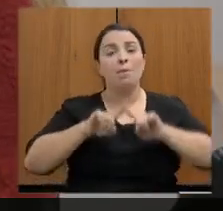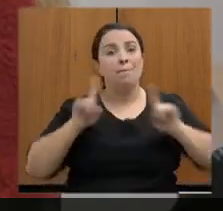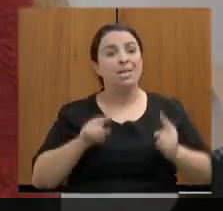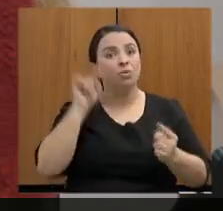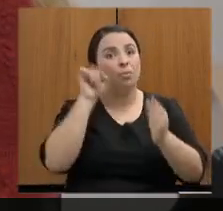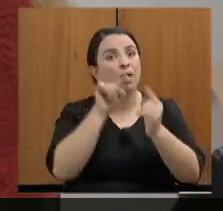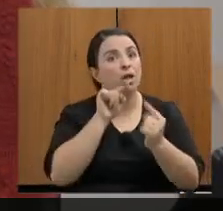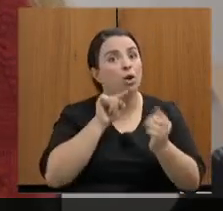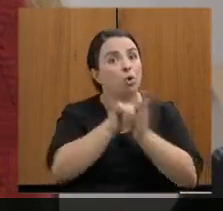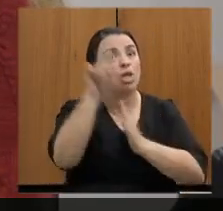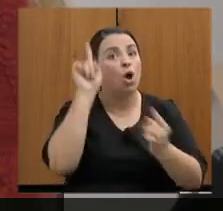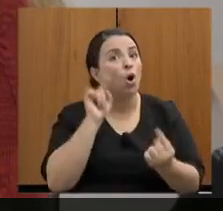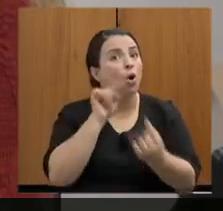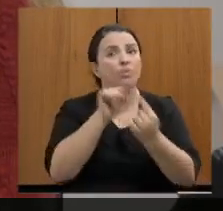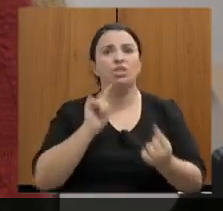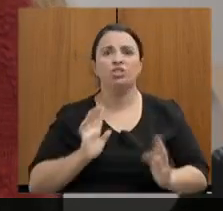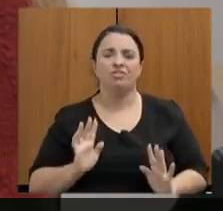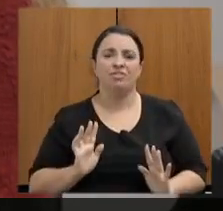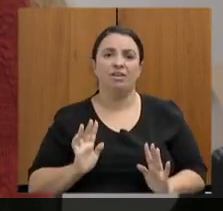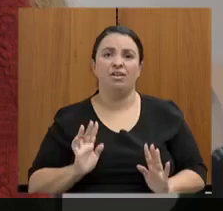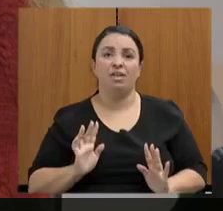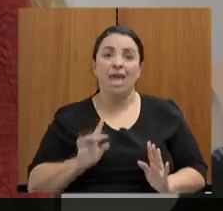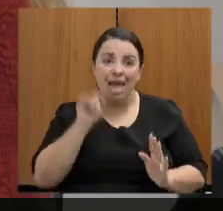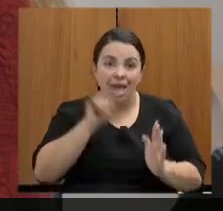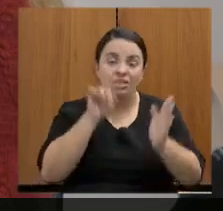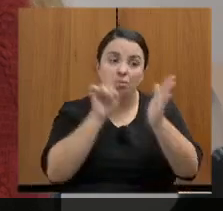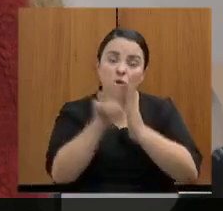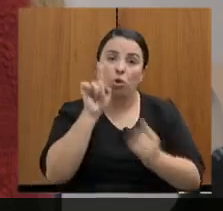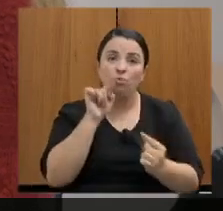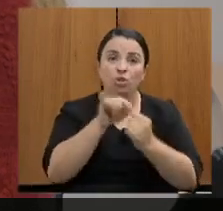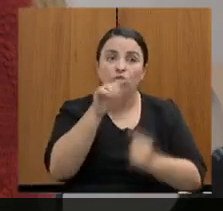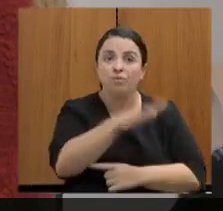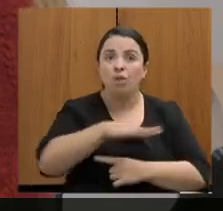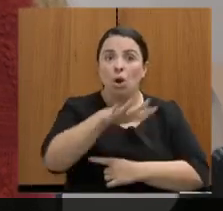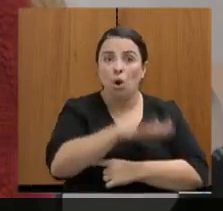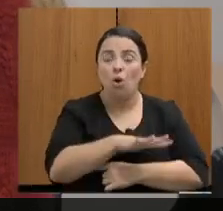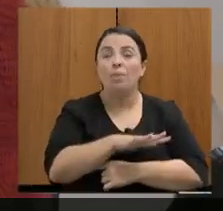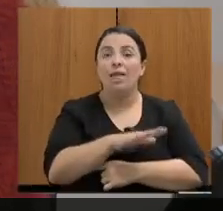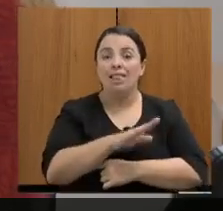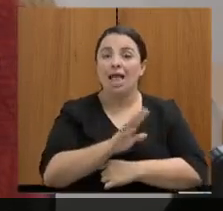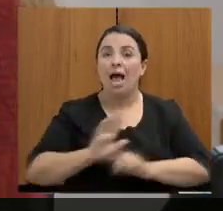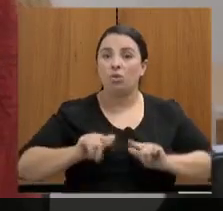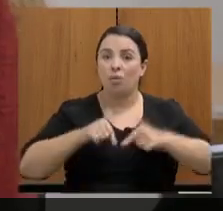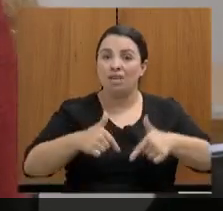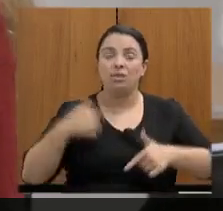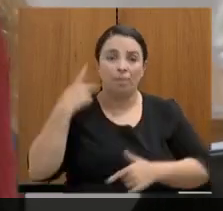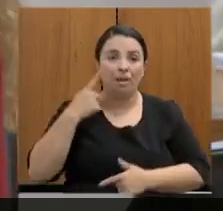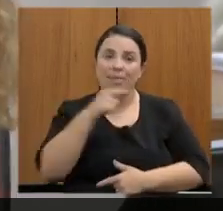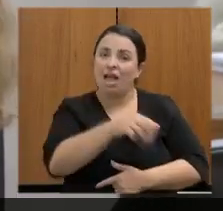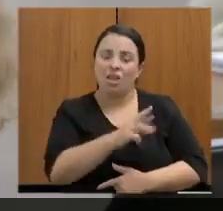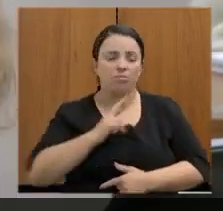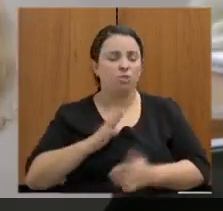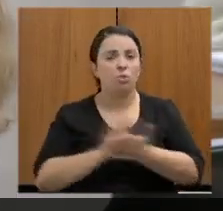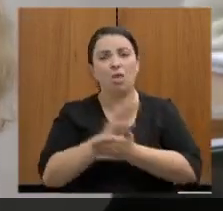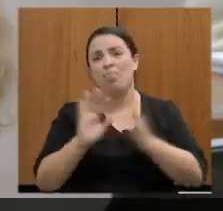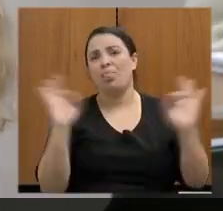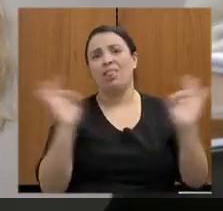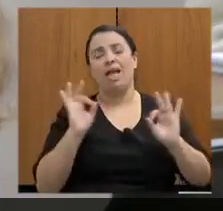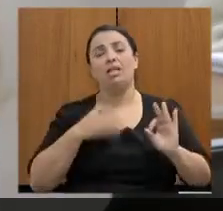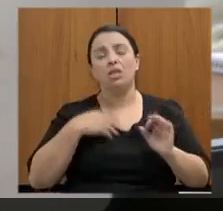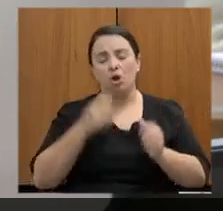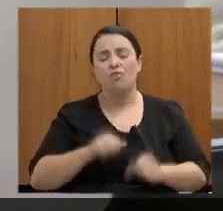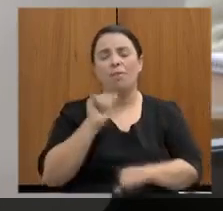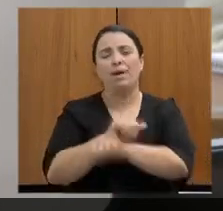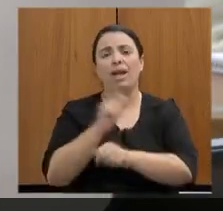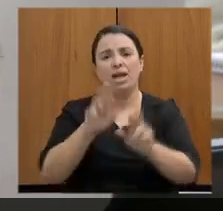objetivas. E as perguntas objetivas no âmbito da atuação parlamentar, eu não tive resposta. Eu vou suspender os trabalhos, mas a gente pensa